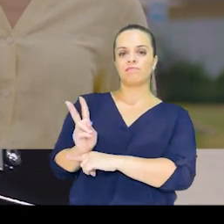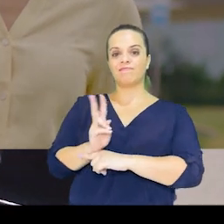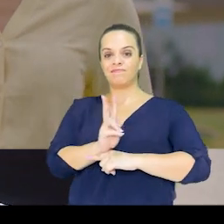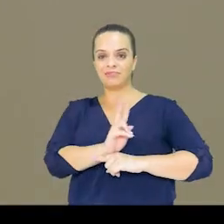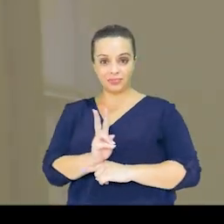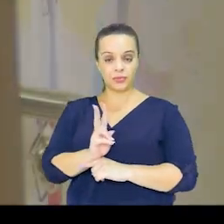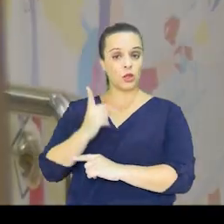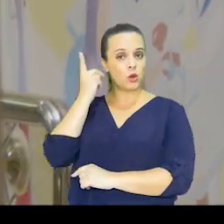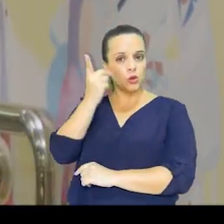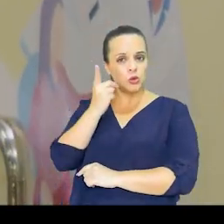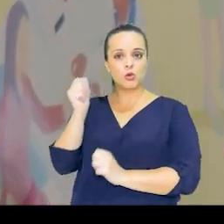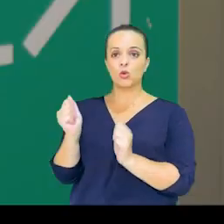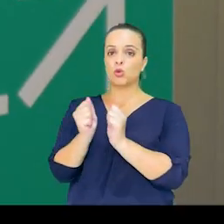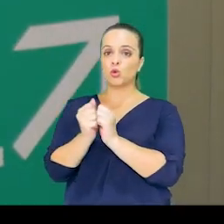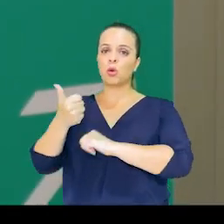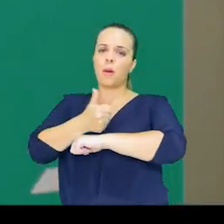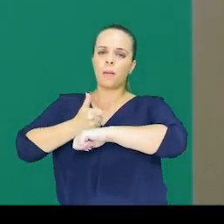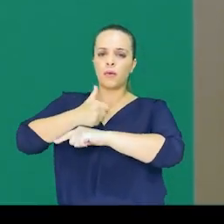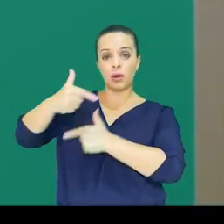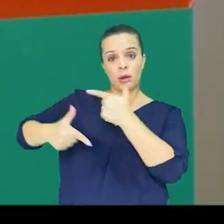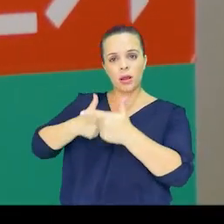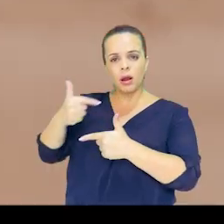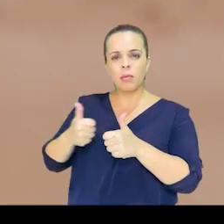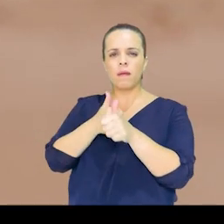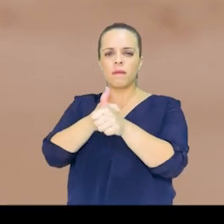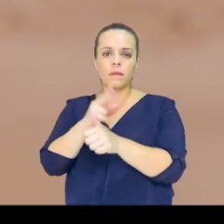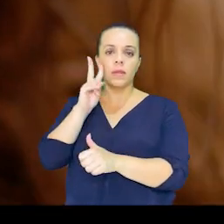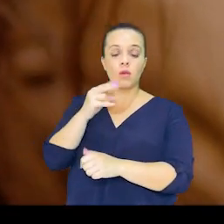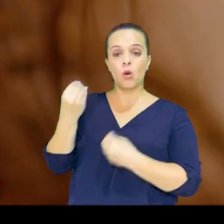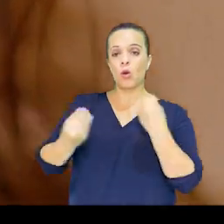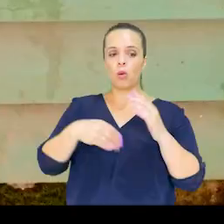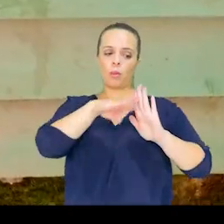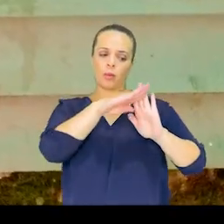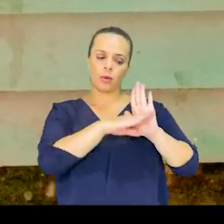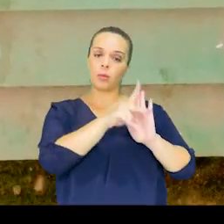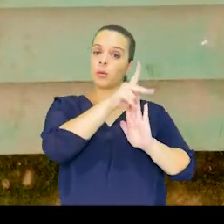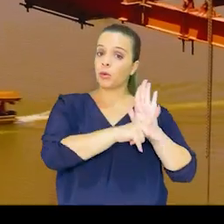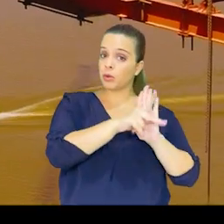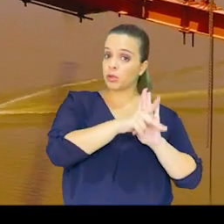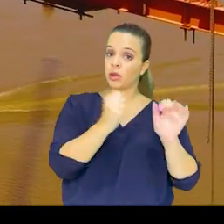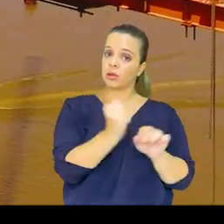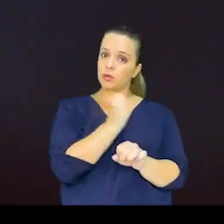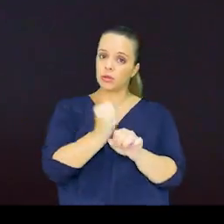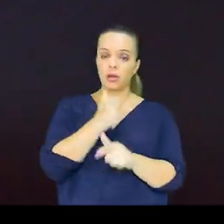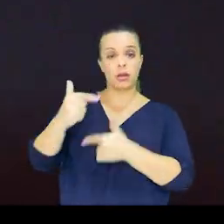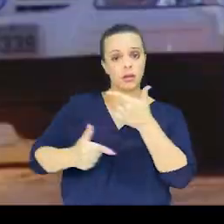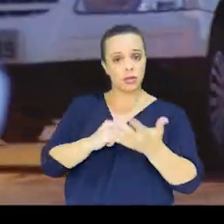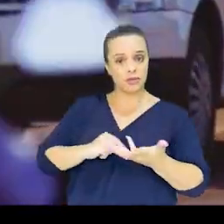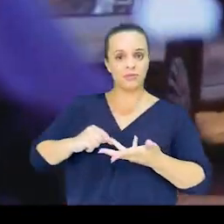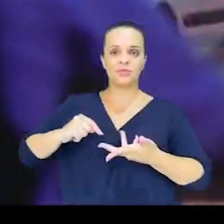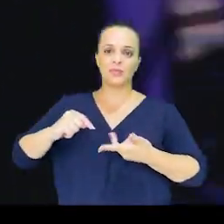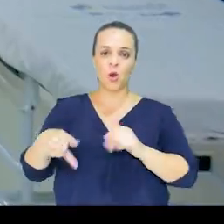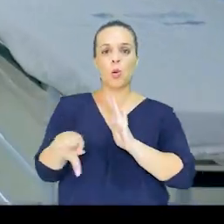públicos. Os parlamentares e suas equipes de gabinete conferem de perto programas, projetos, obras, ações